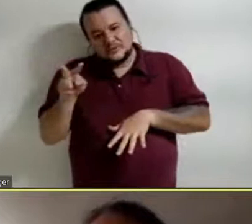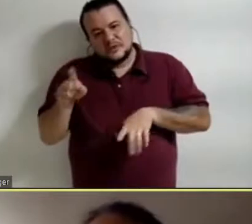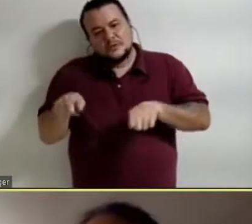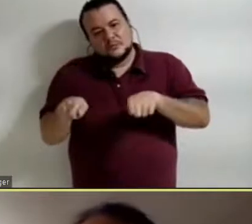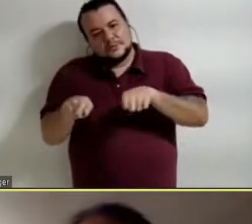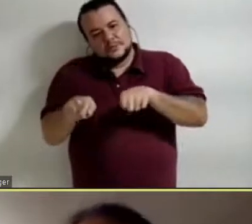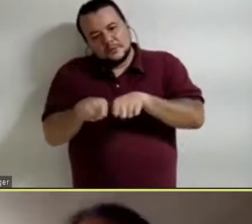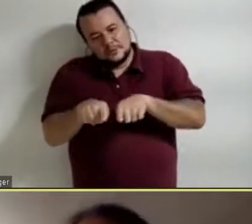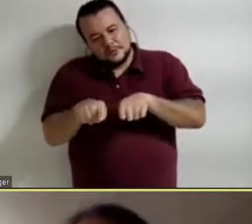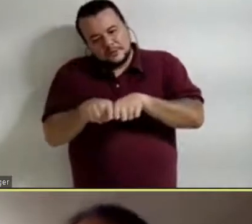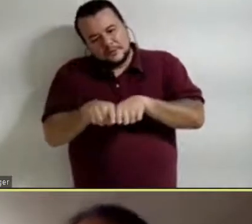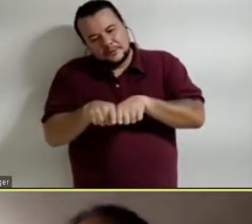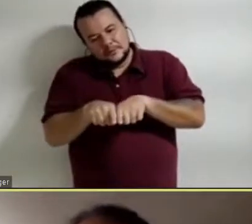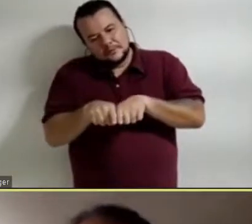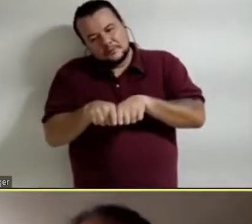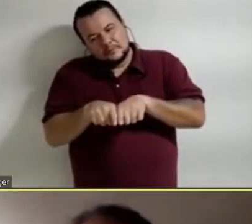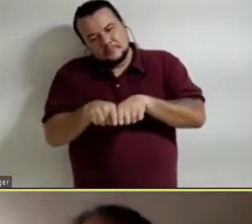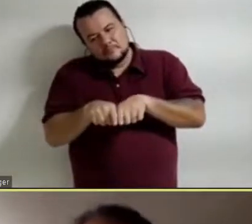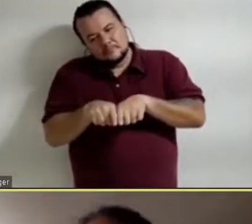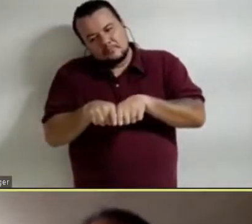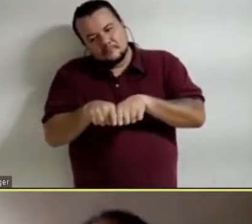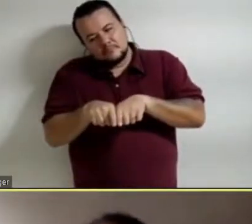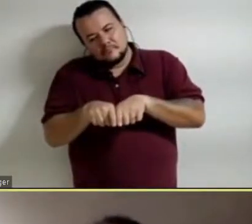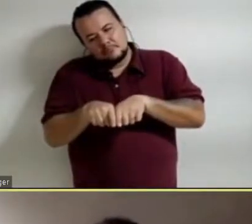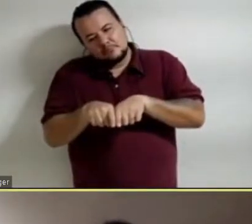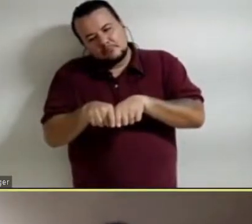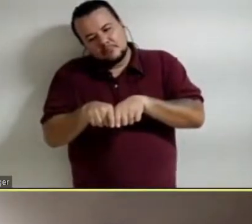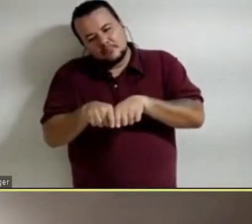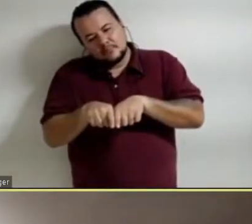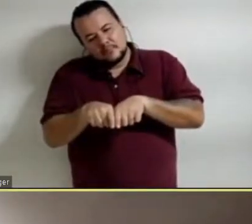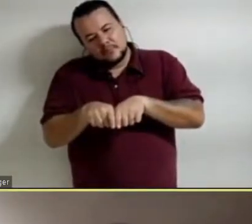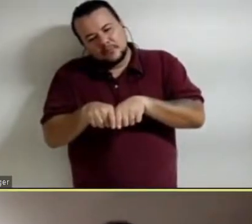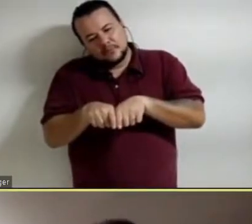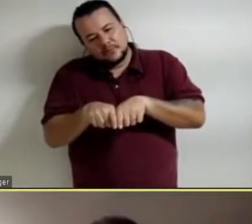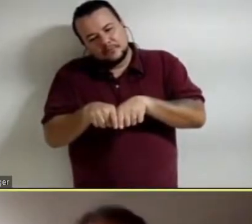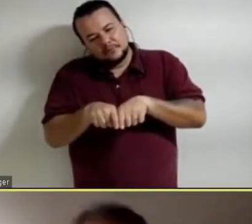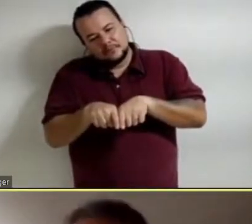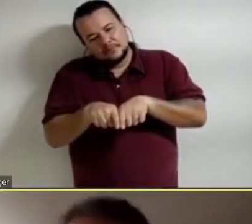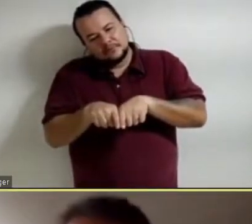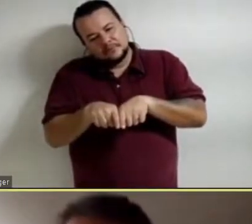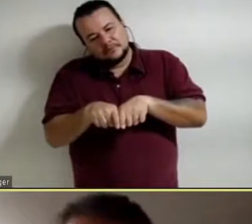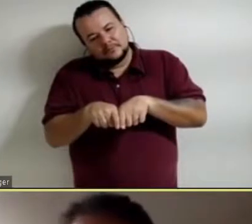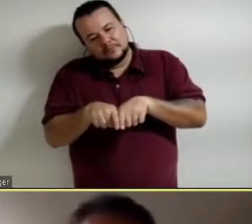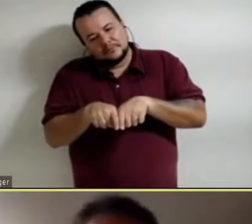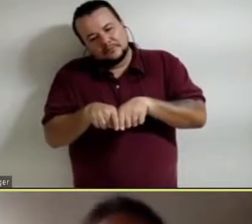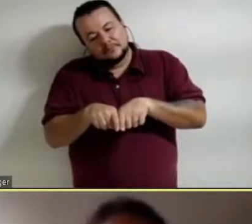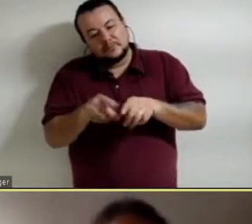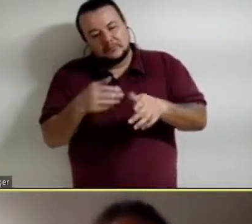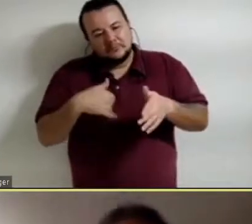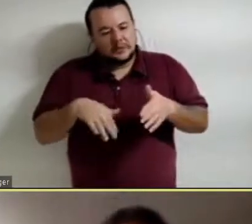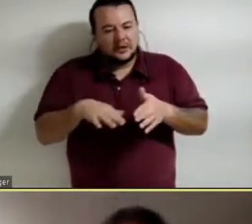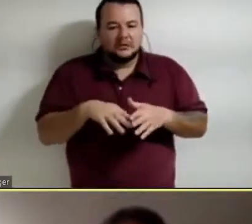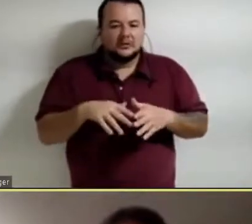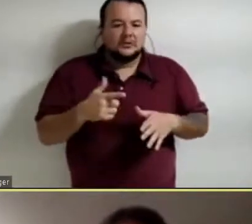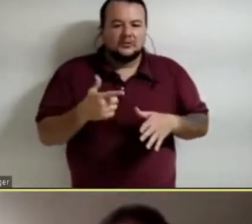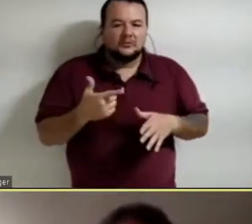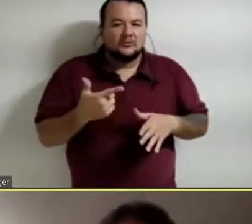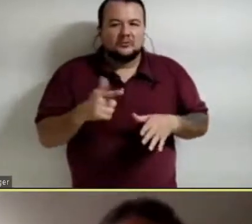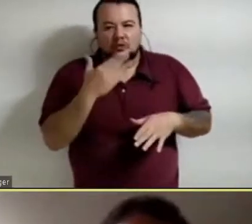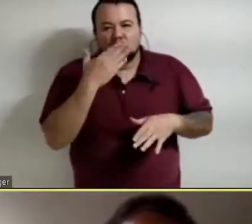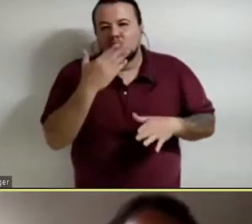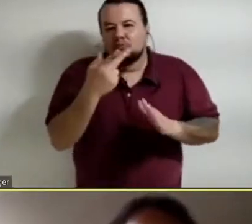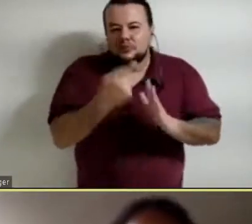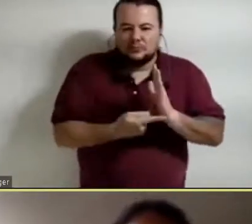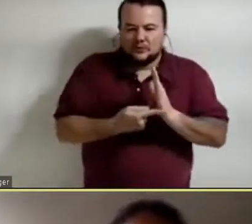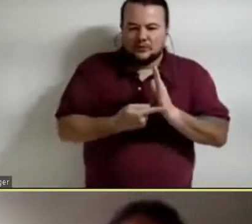para nós, como que não há tipos de projetos, cada projeto tem que ver como com o lugar que